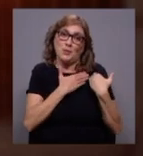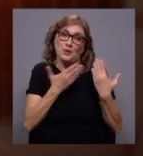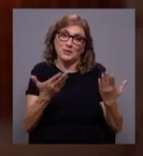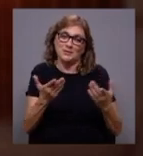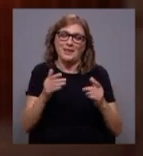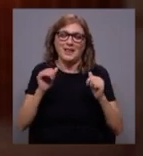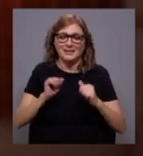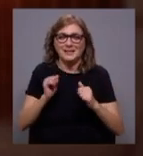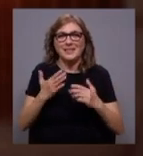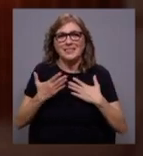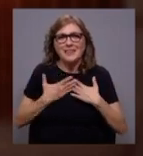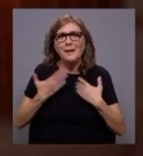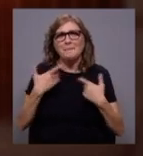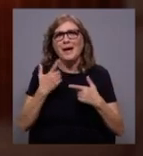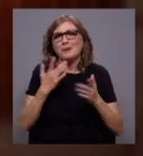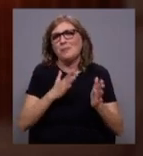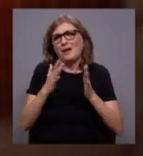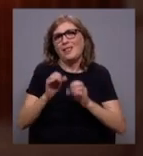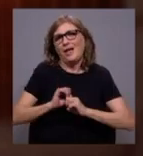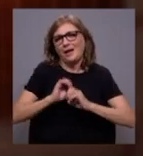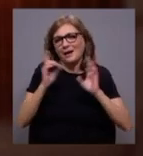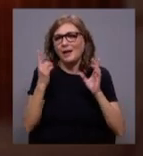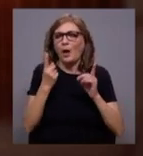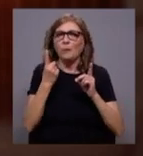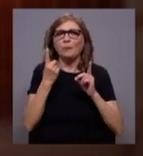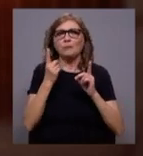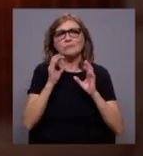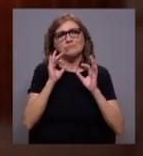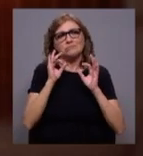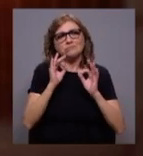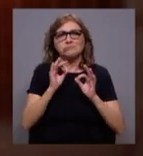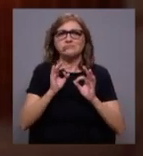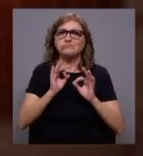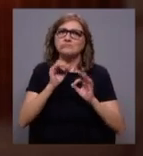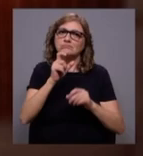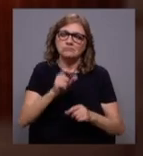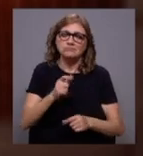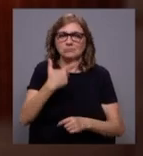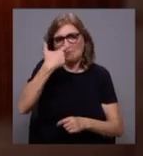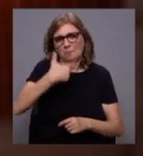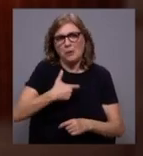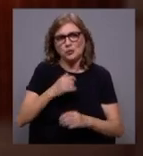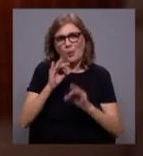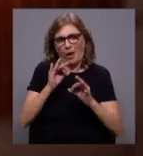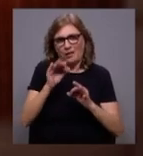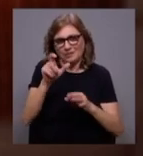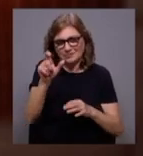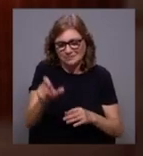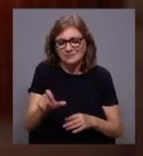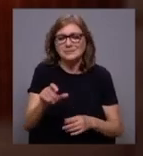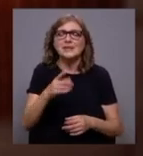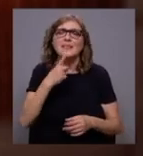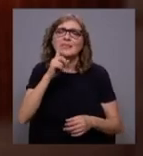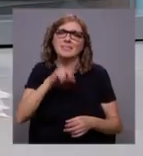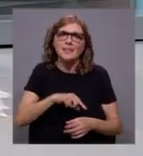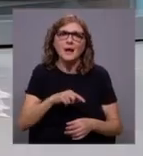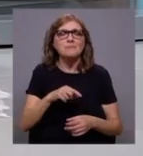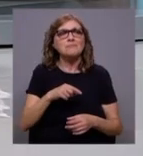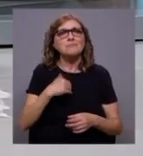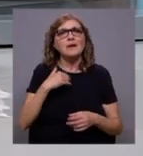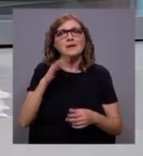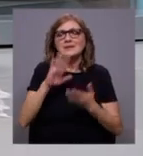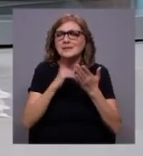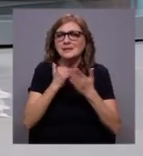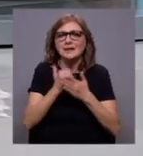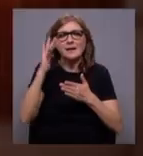mas por outro lado também claramente é uma homenagem implícita, pessoal, e também com a ambição que sempre